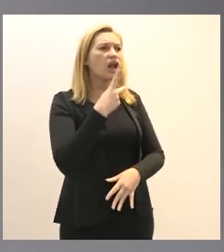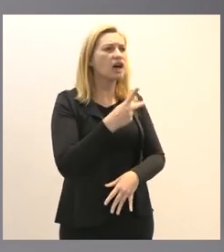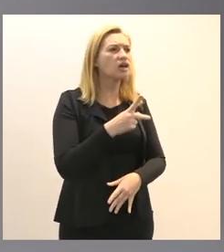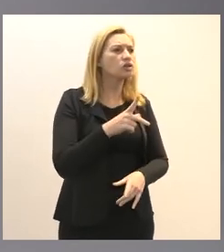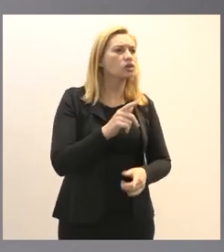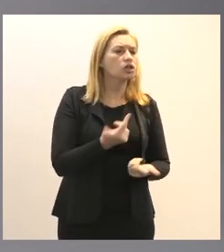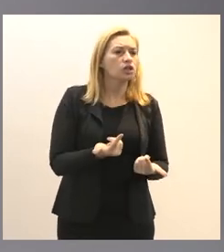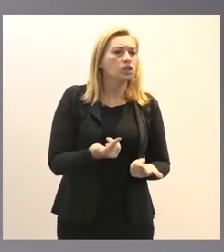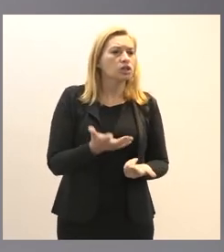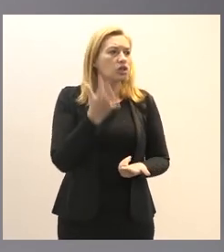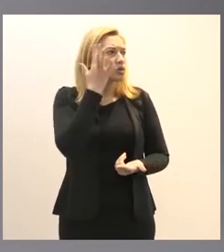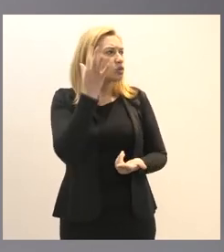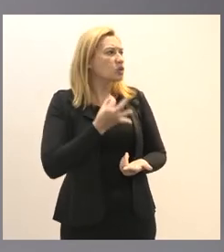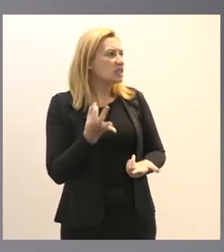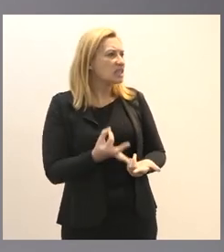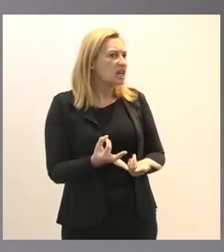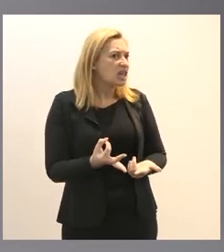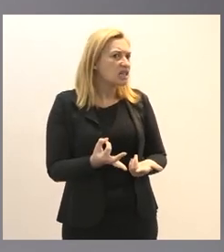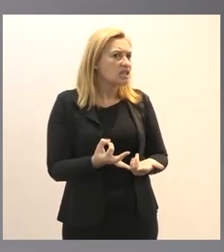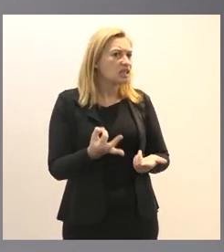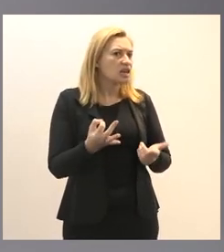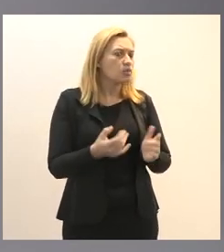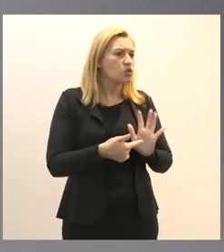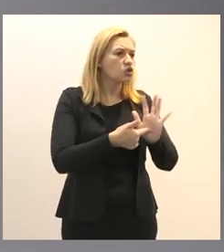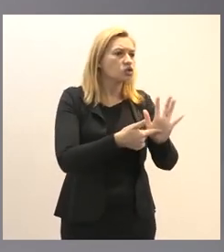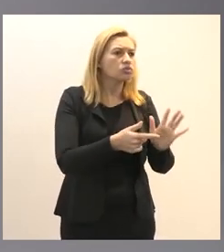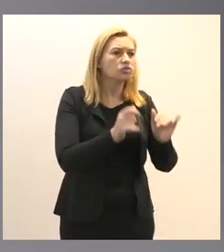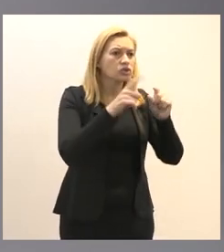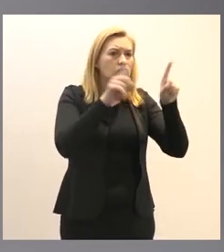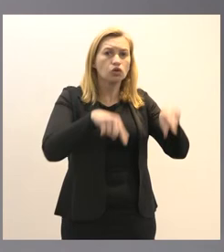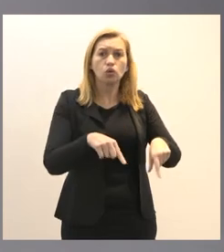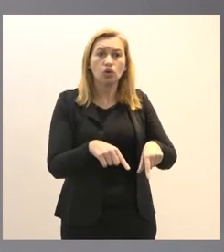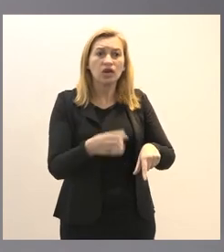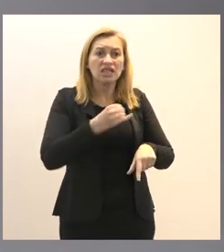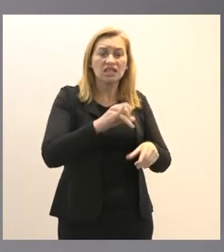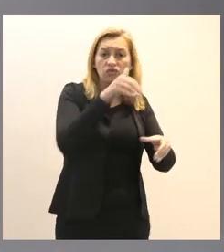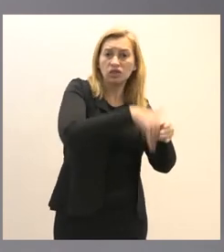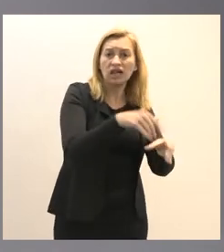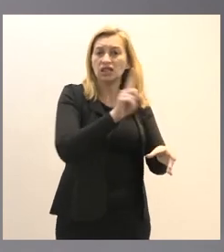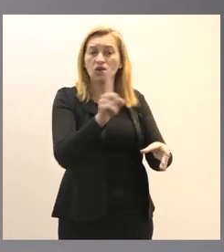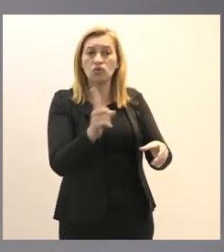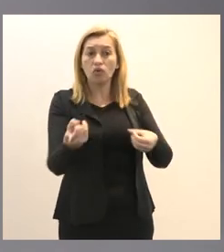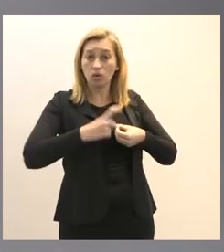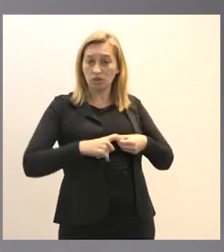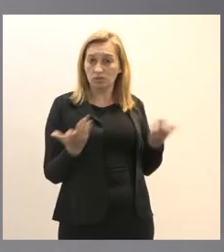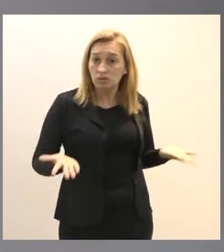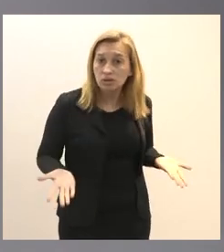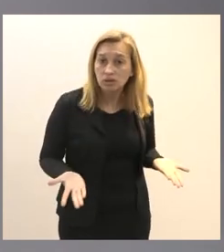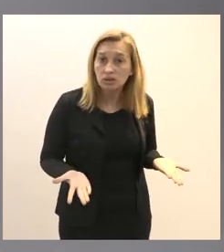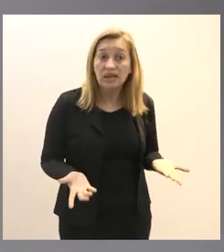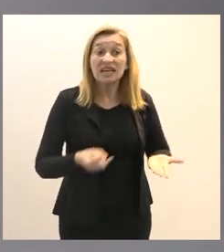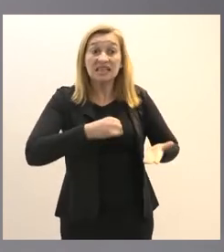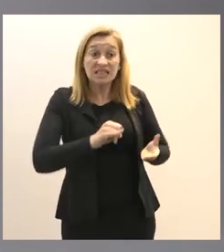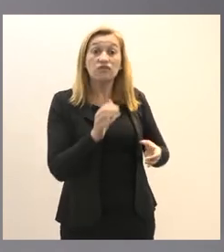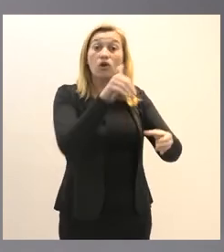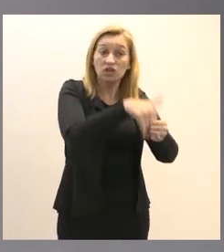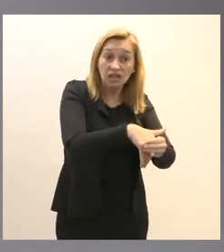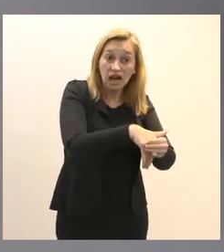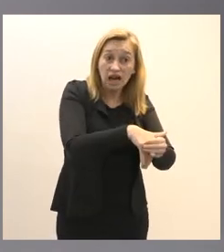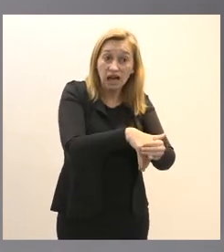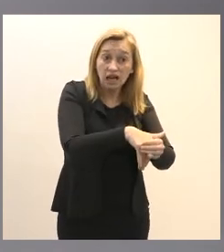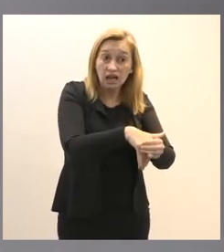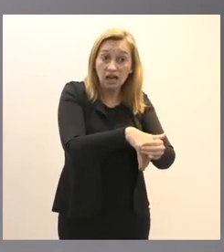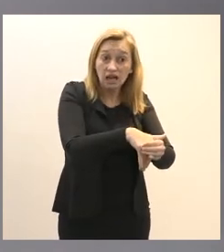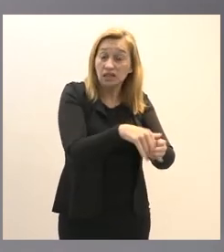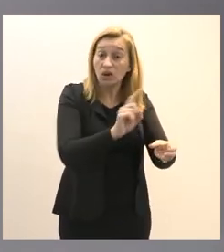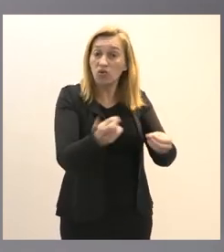que eu não sei se está perpassando pelos servidores se votar não volta mas se votar não é se votar